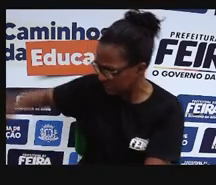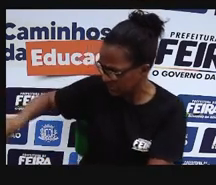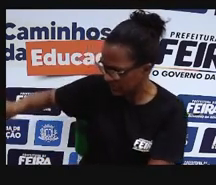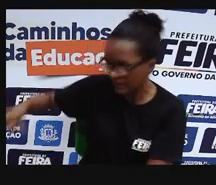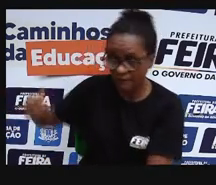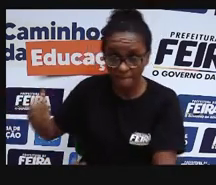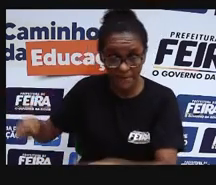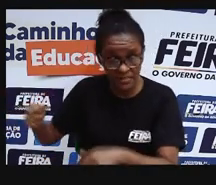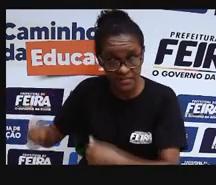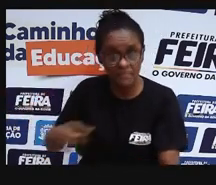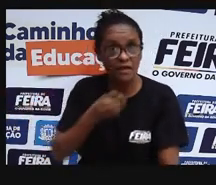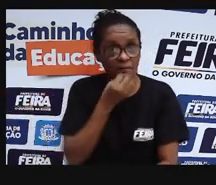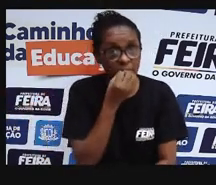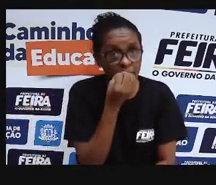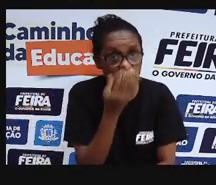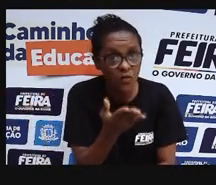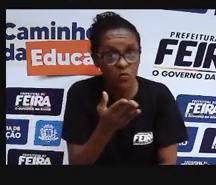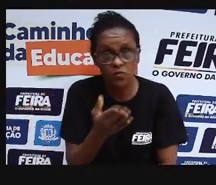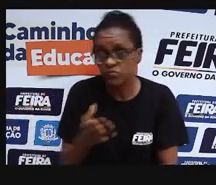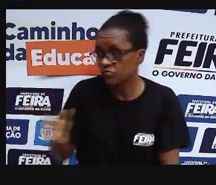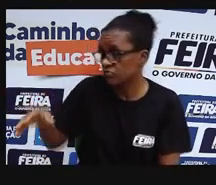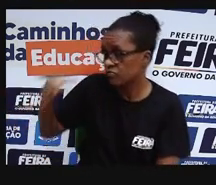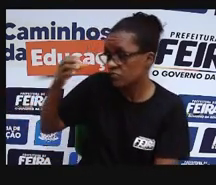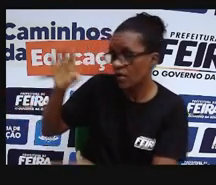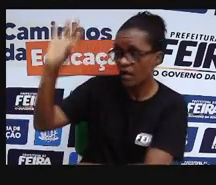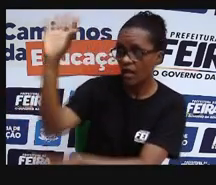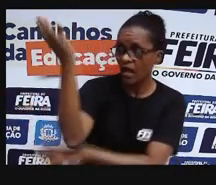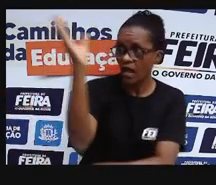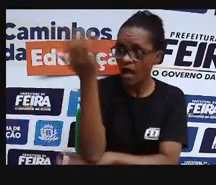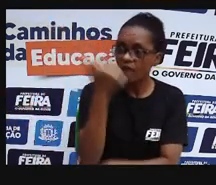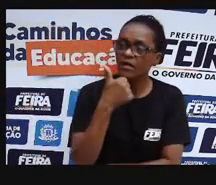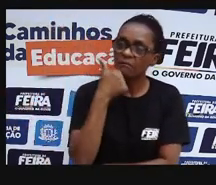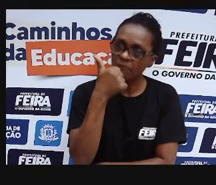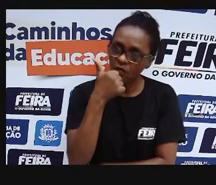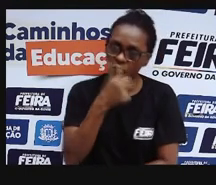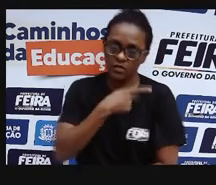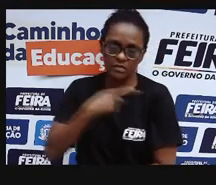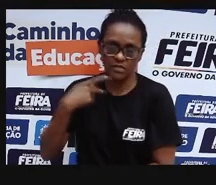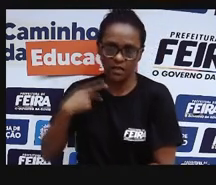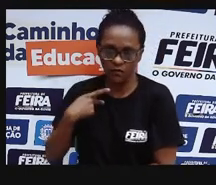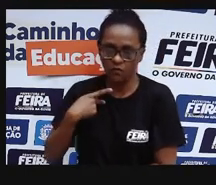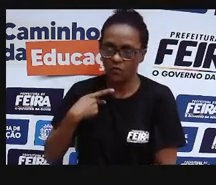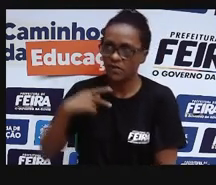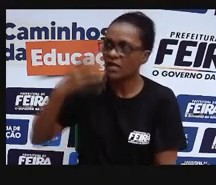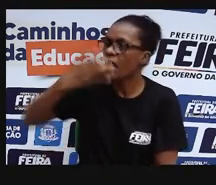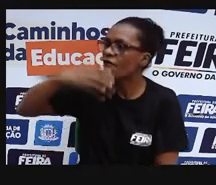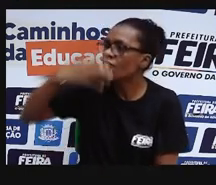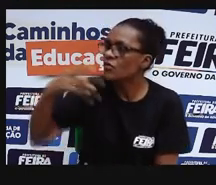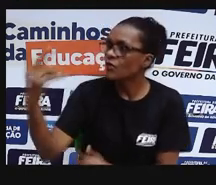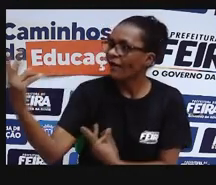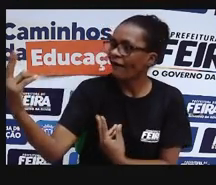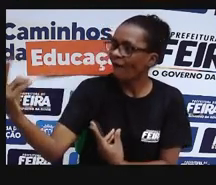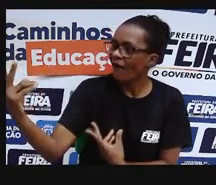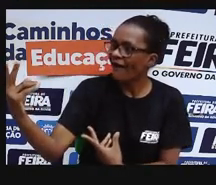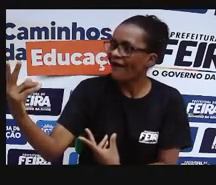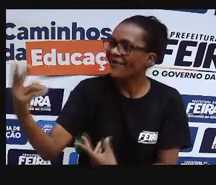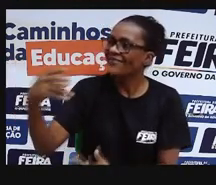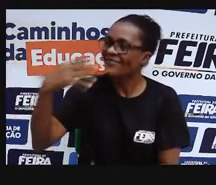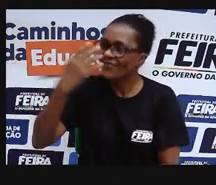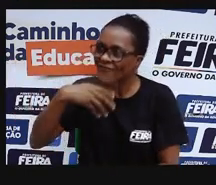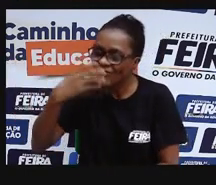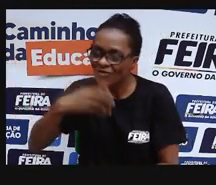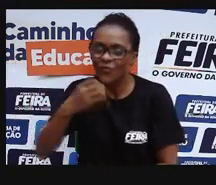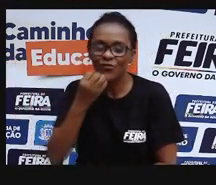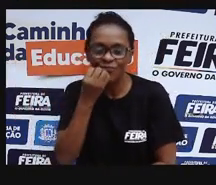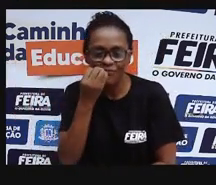realmente tem todos os nutrientes que eu preciso para ficar com saúde, para estar bem? Então, a gente tem que